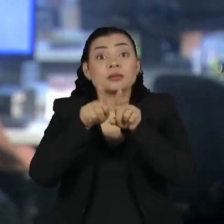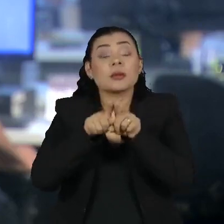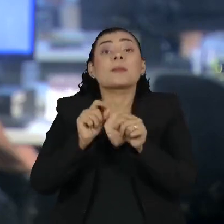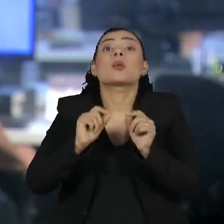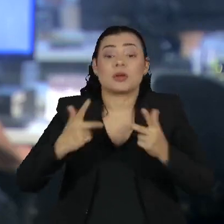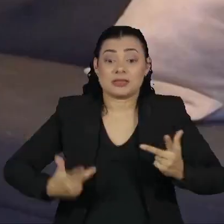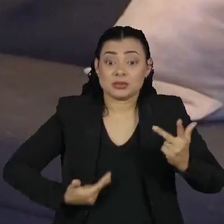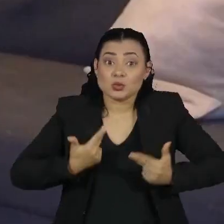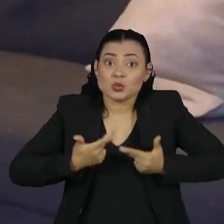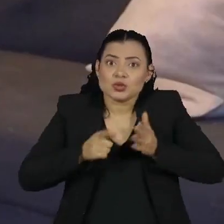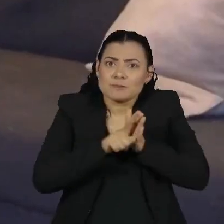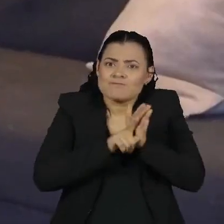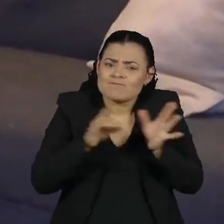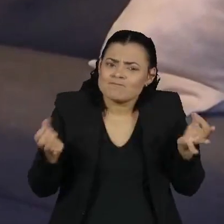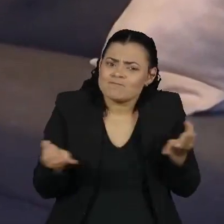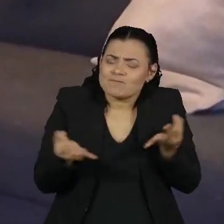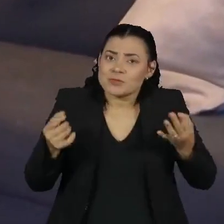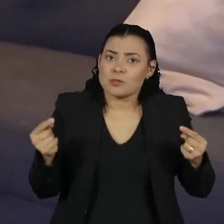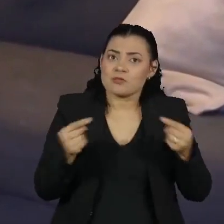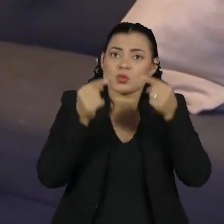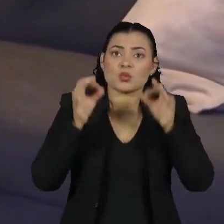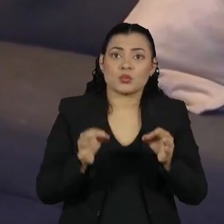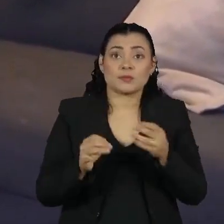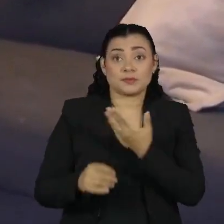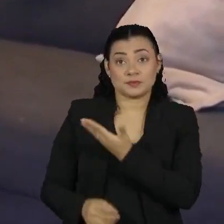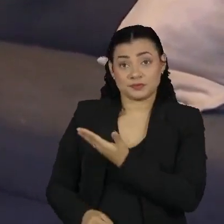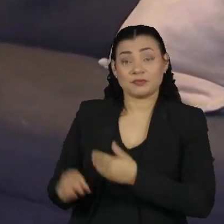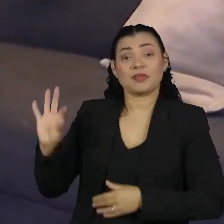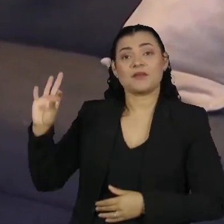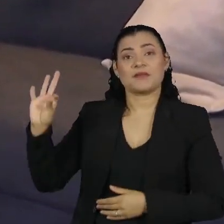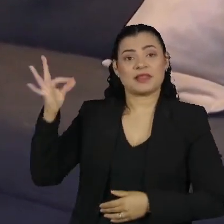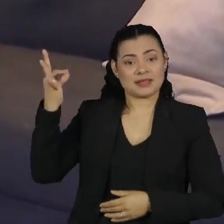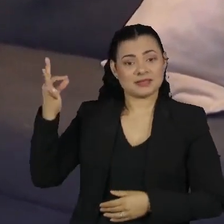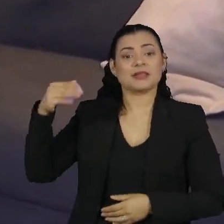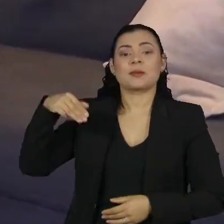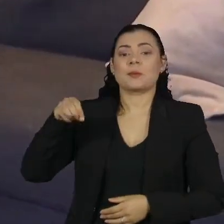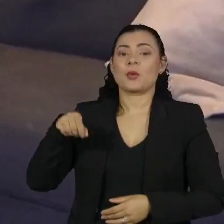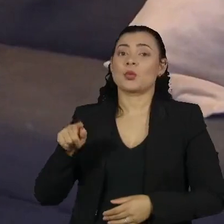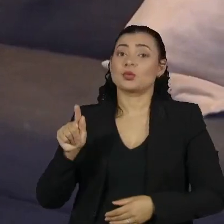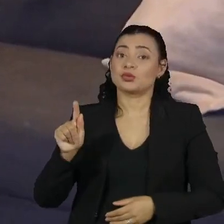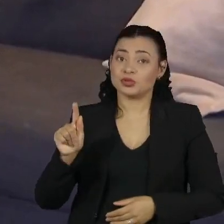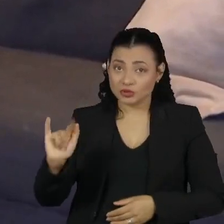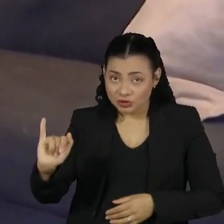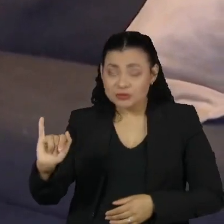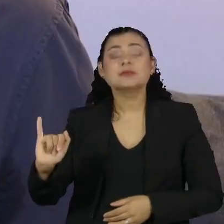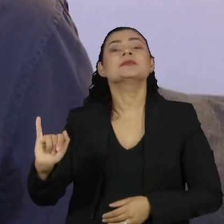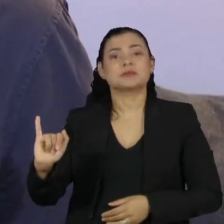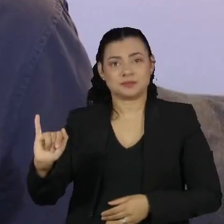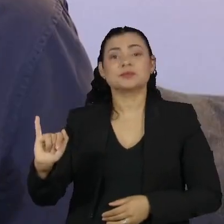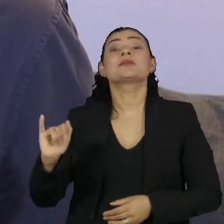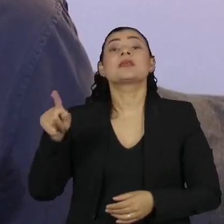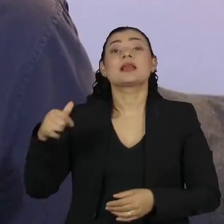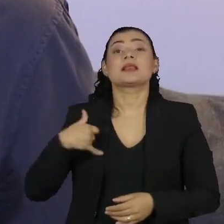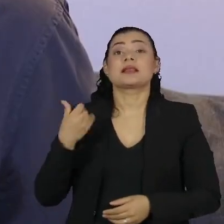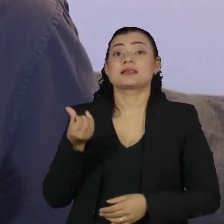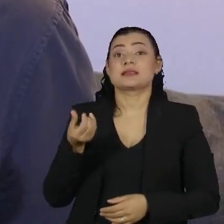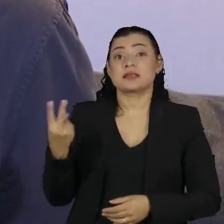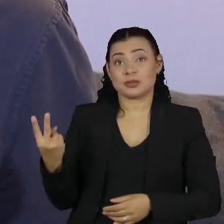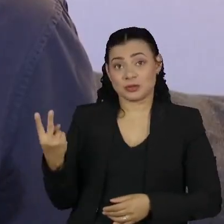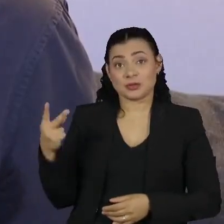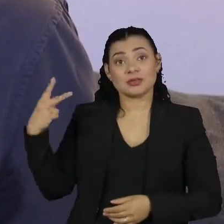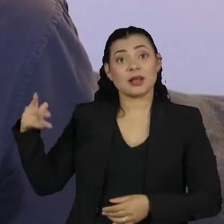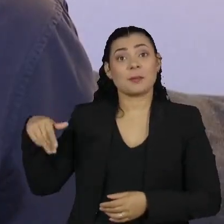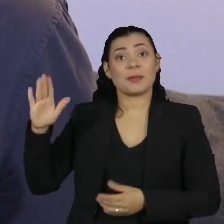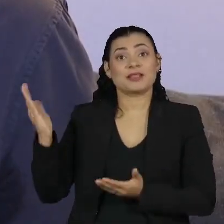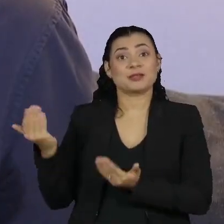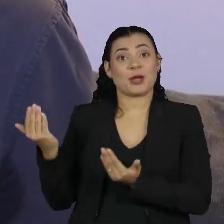precisão. São eles, o francês Monji Gabriel Bauendie, de 62 anos, o